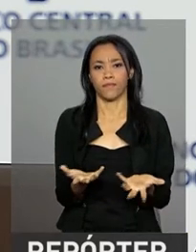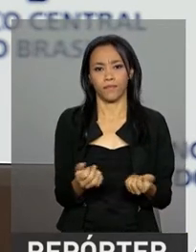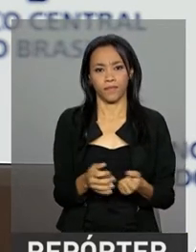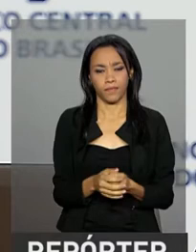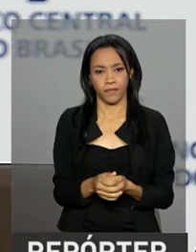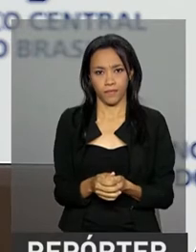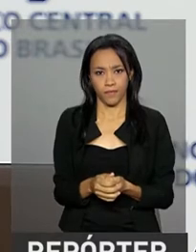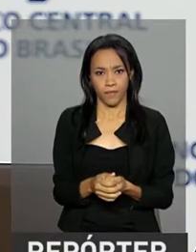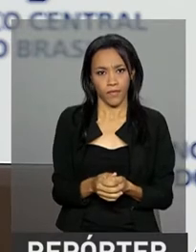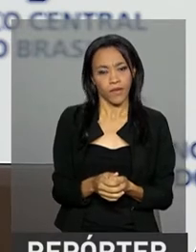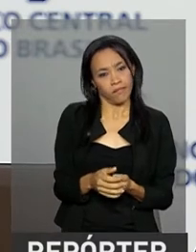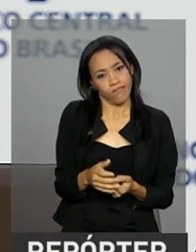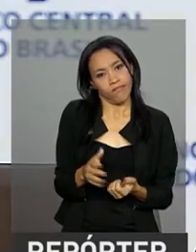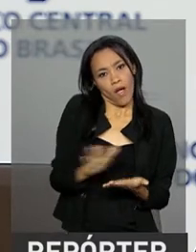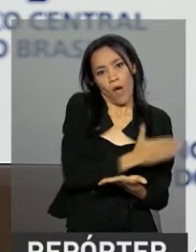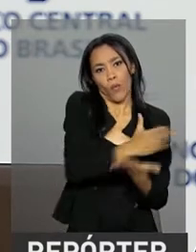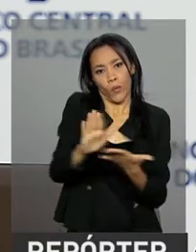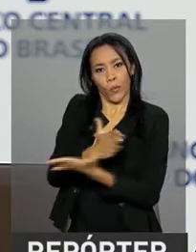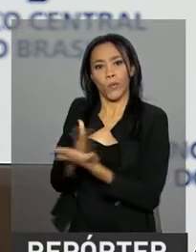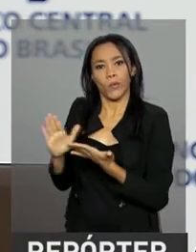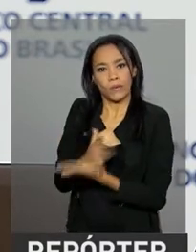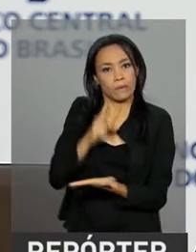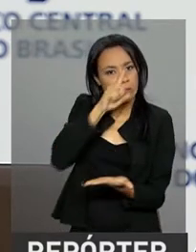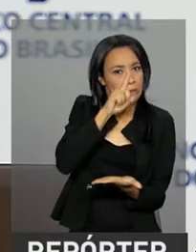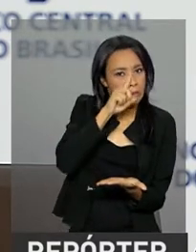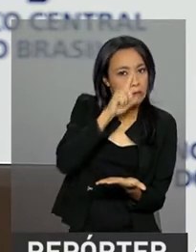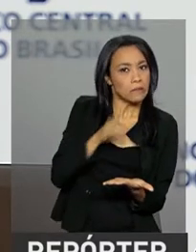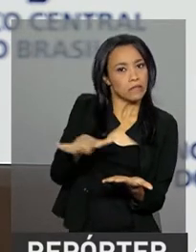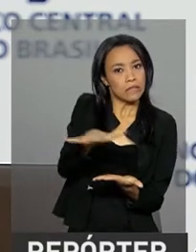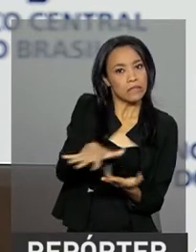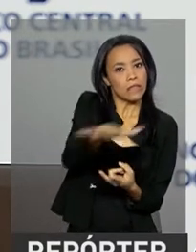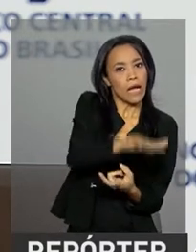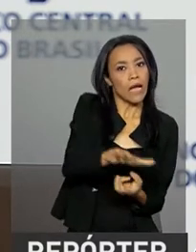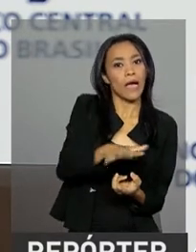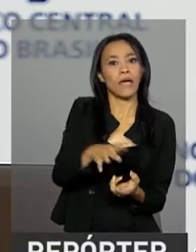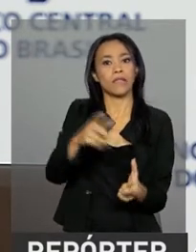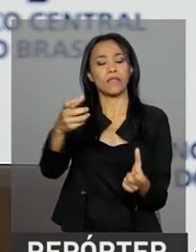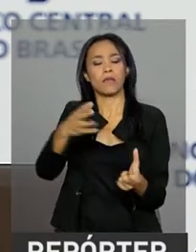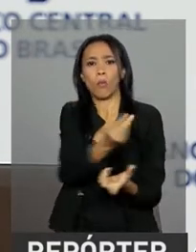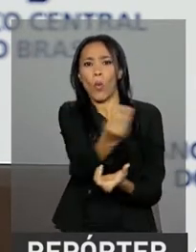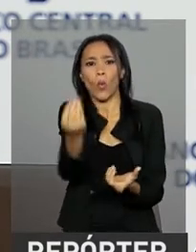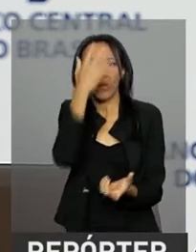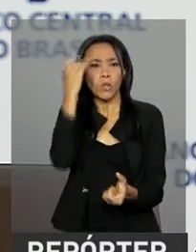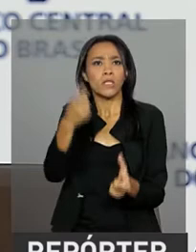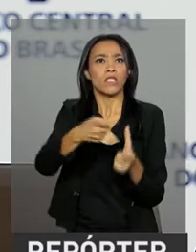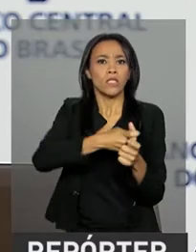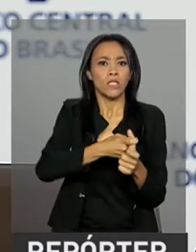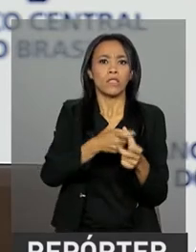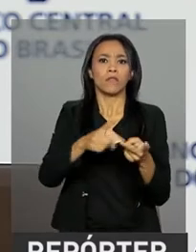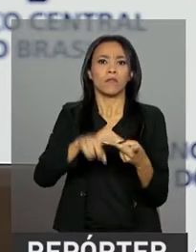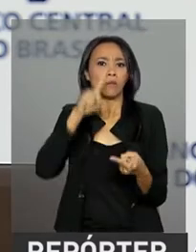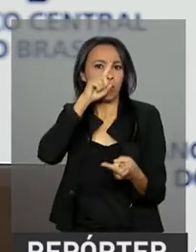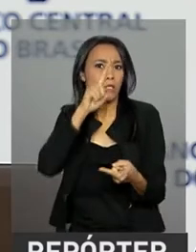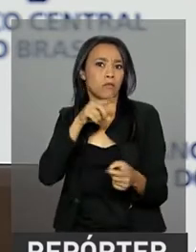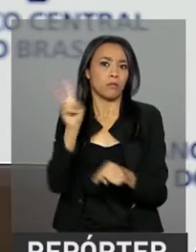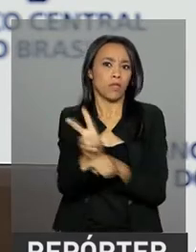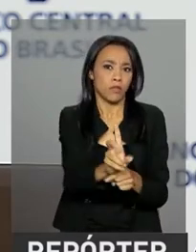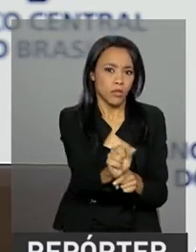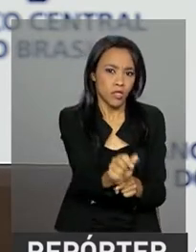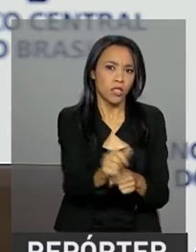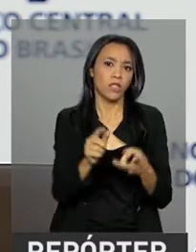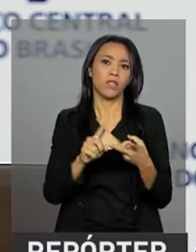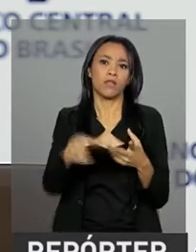Então, alguns riscos tenham se materializado do ponto de vista de inadimplência, do ponto de vista de aumento do risco de crédito, o sistema